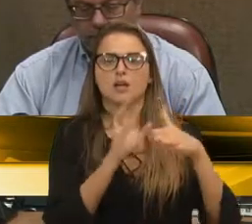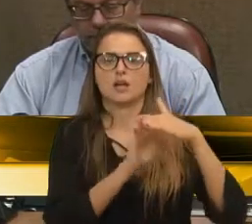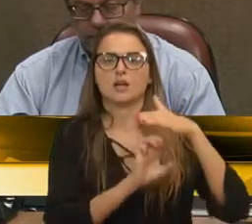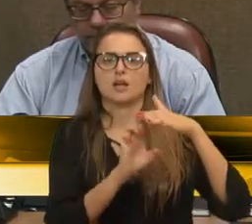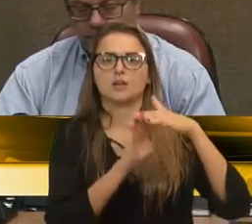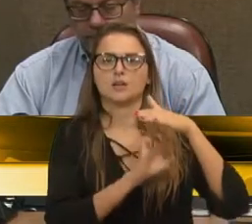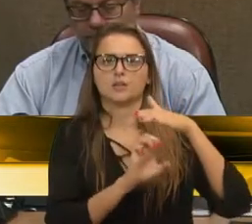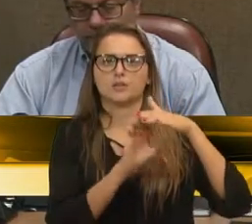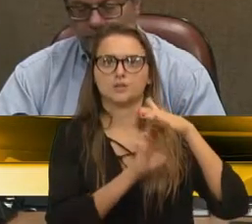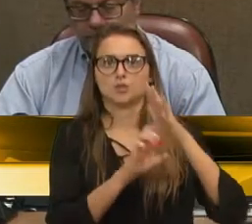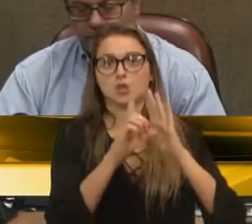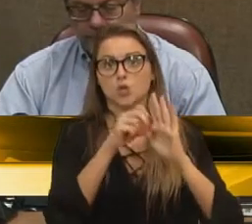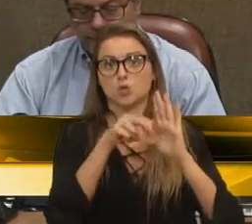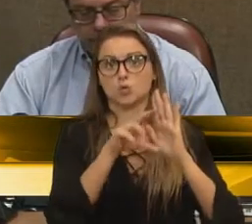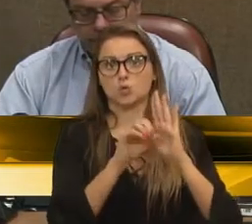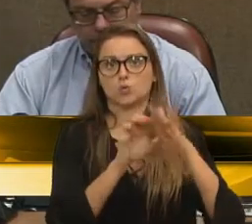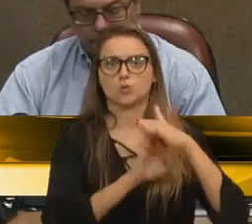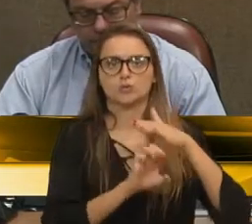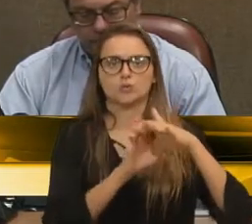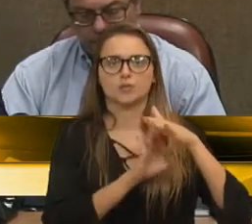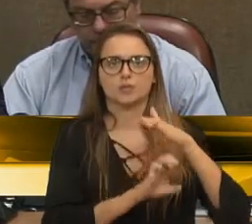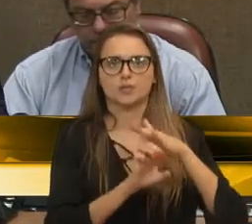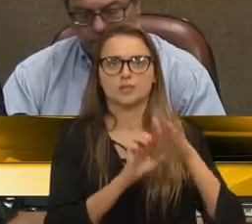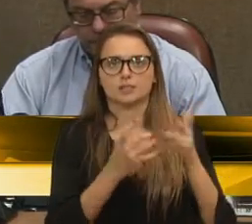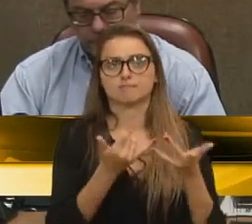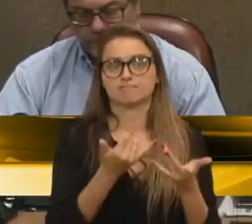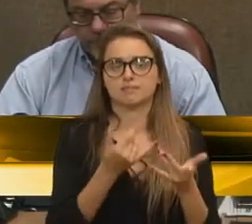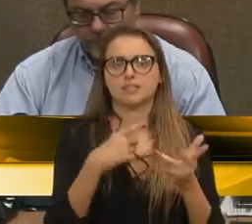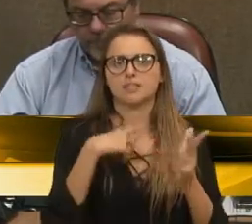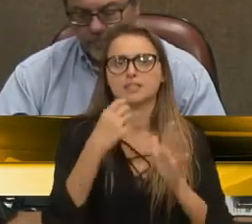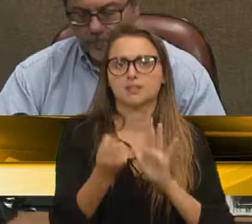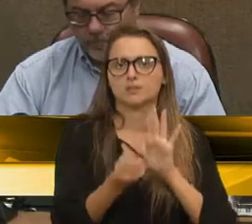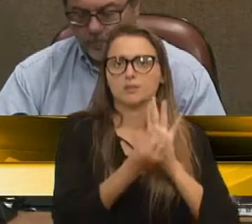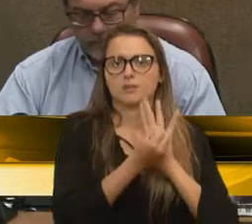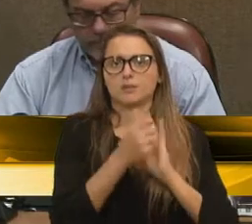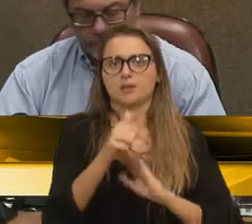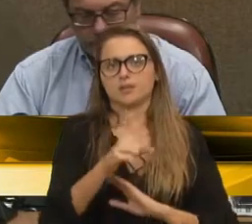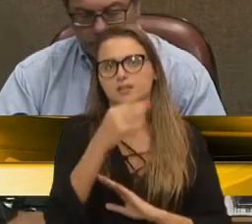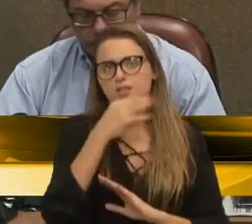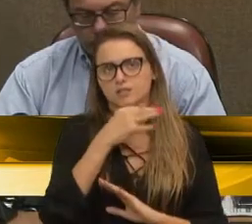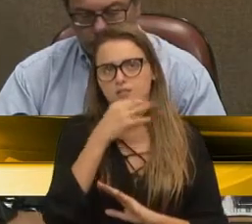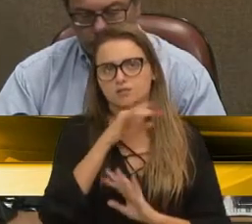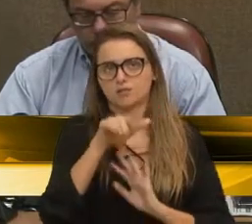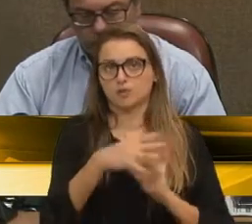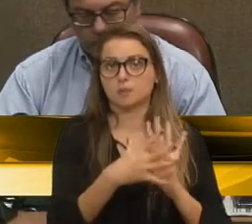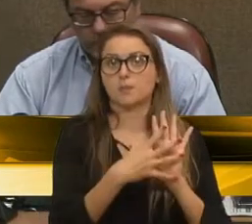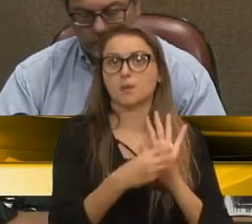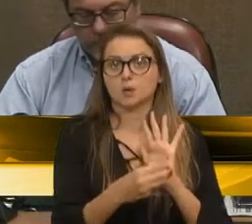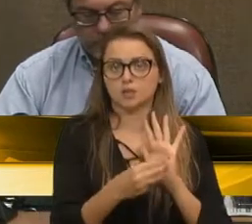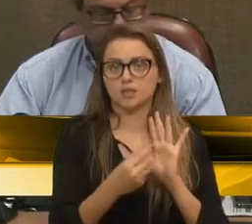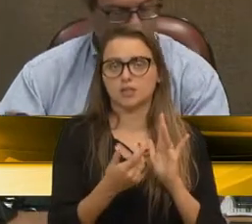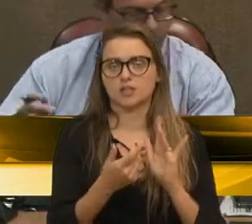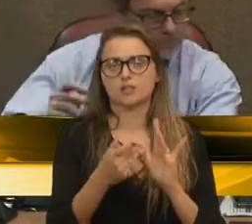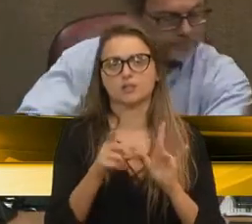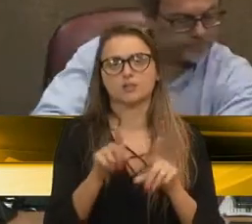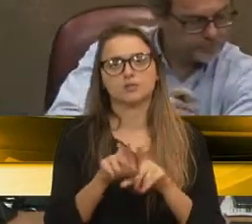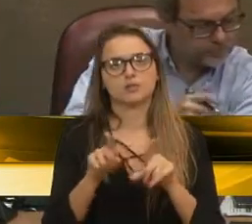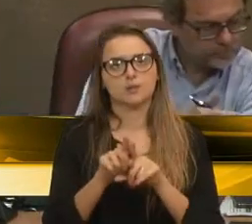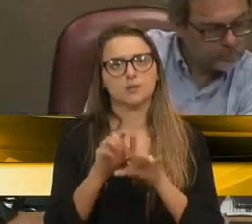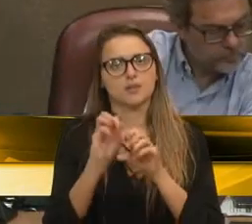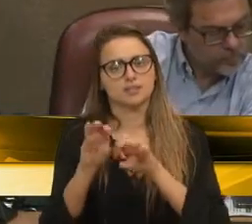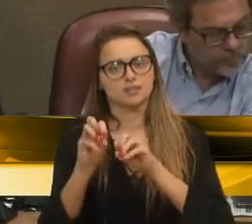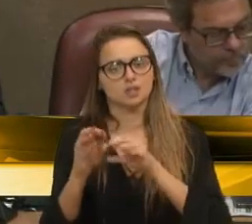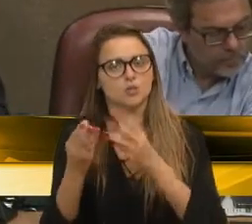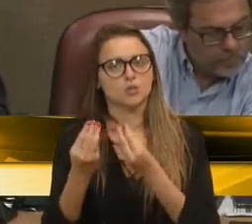que passou por Caxias do Sul, deixou muitas marcas, foi exemplo e inspirou muitos